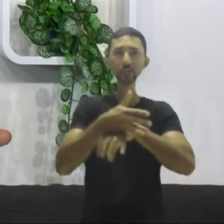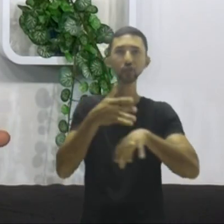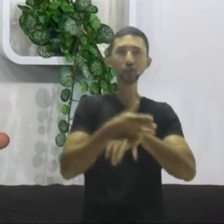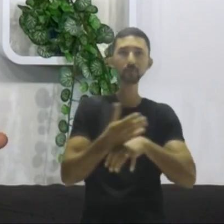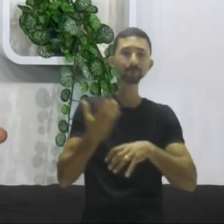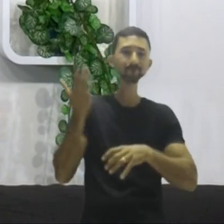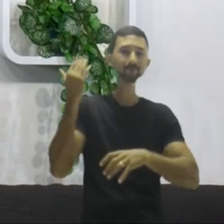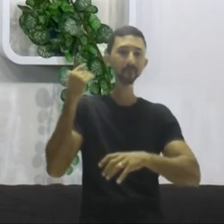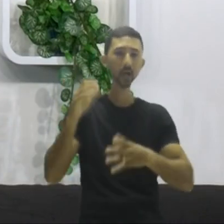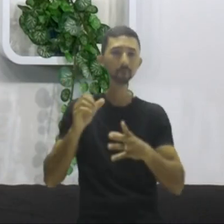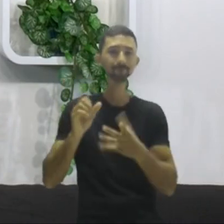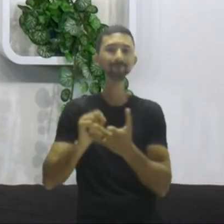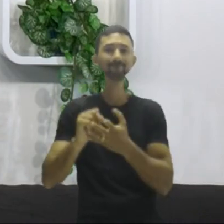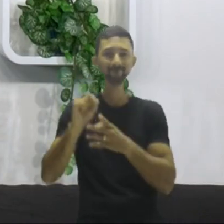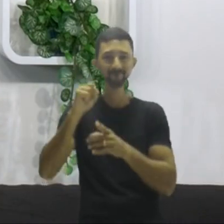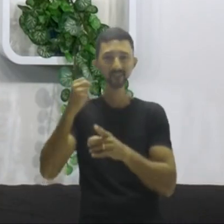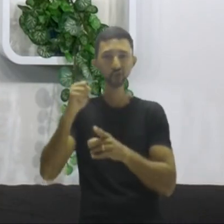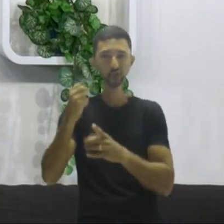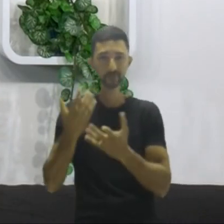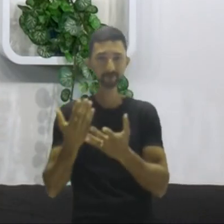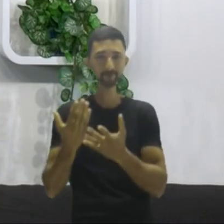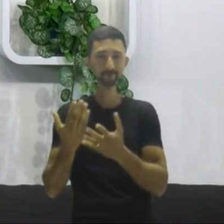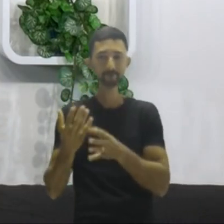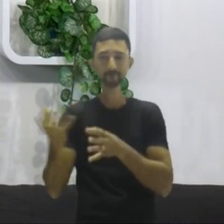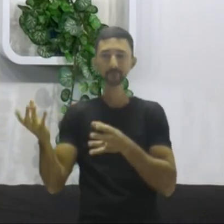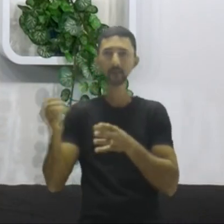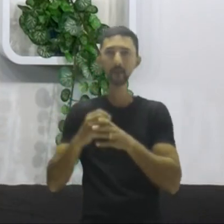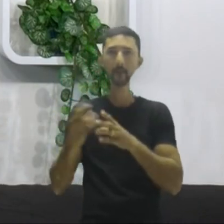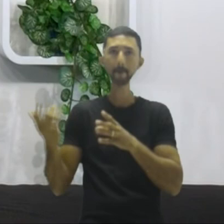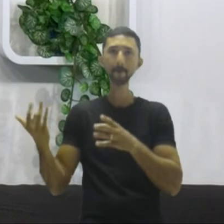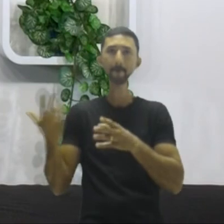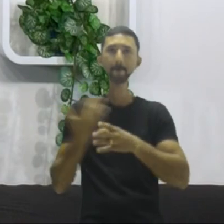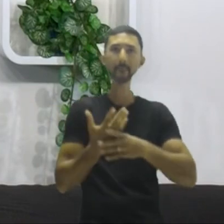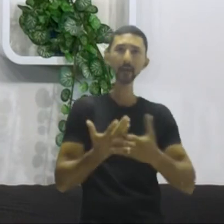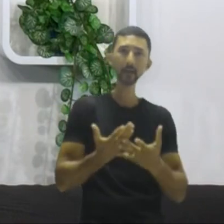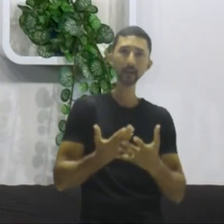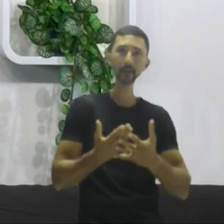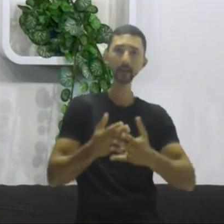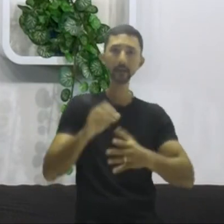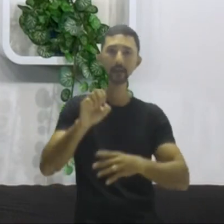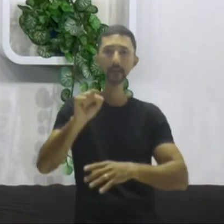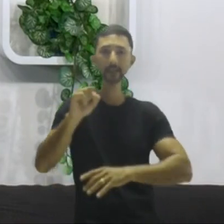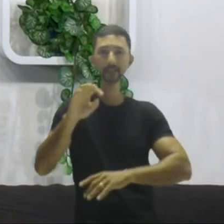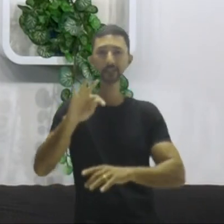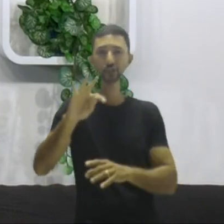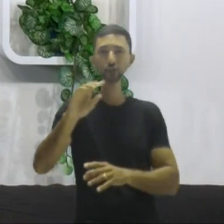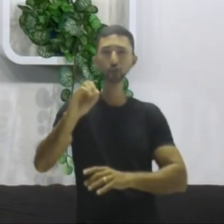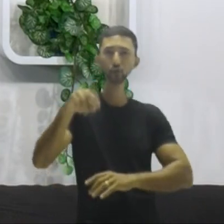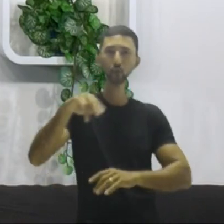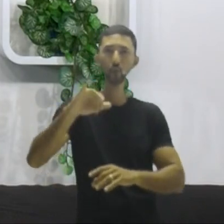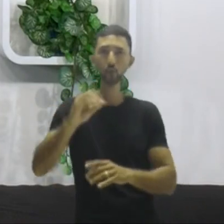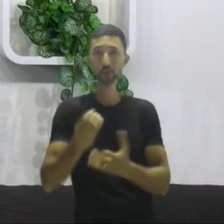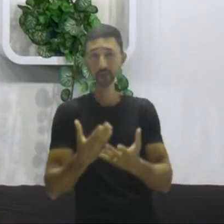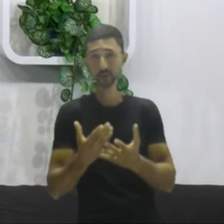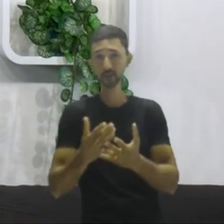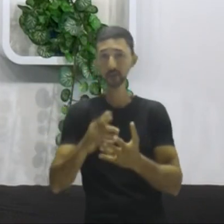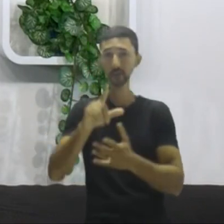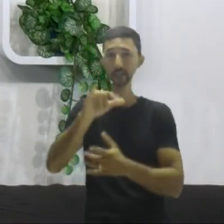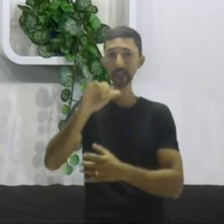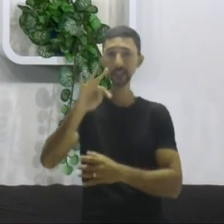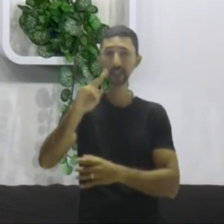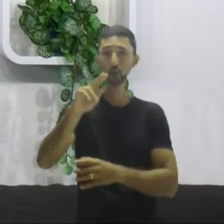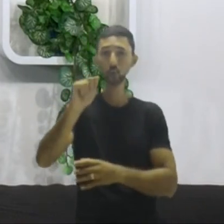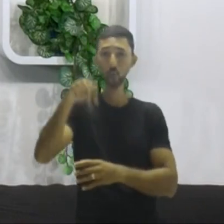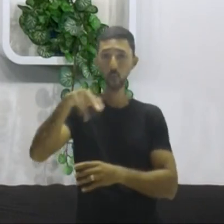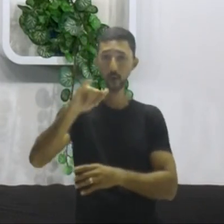antigo bloco soviético, como a Estônia, Letônia e Lituânia, que